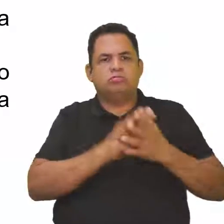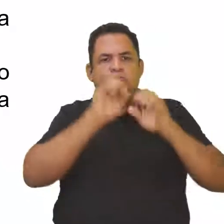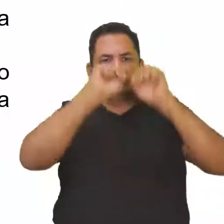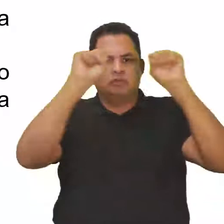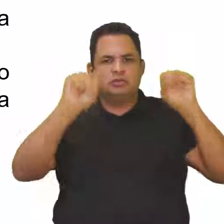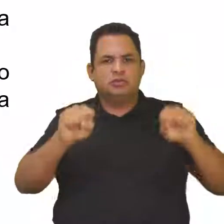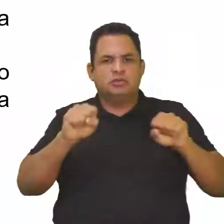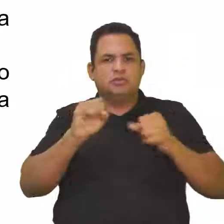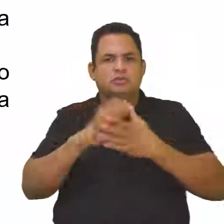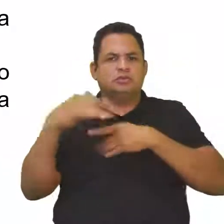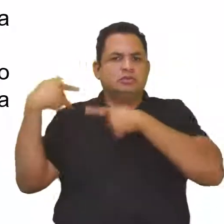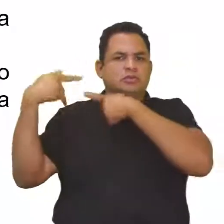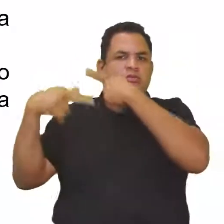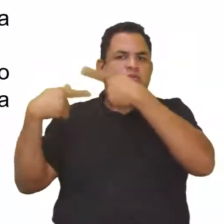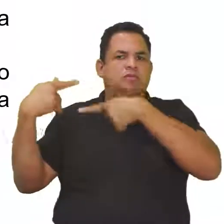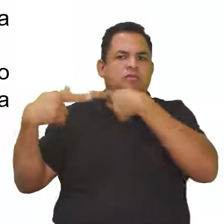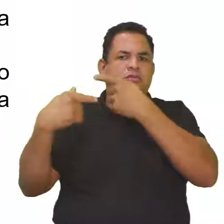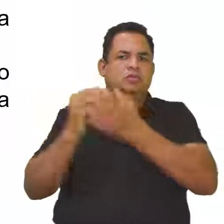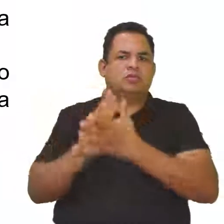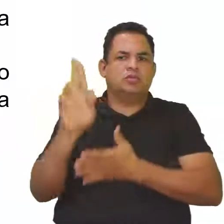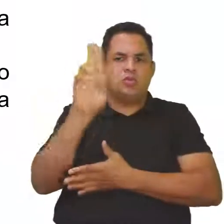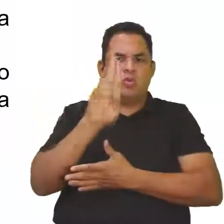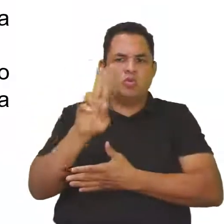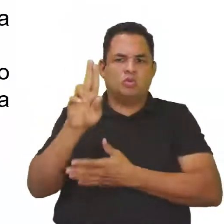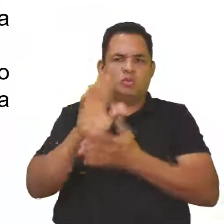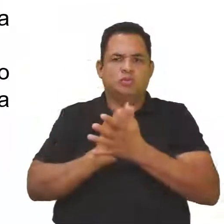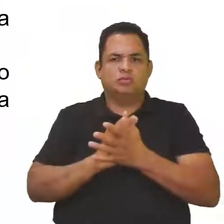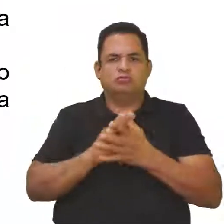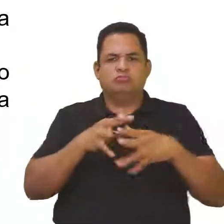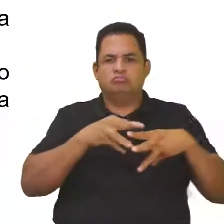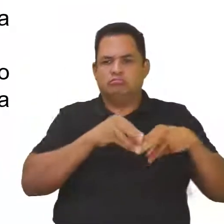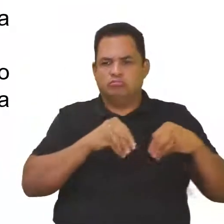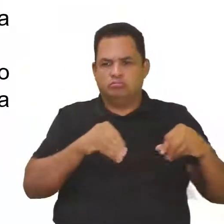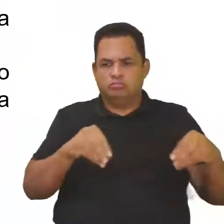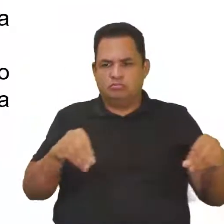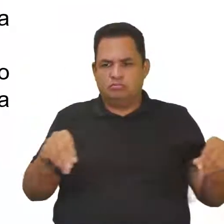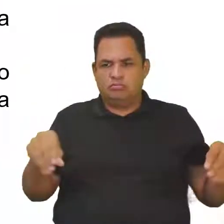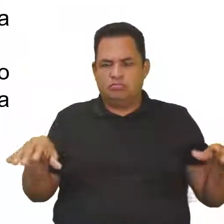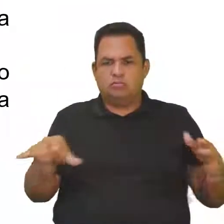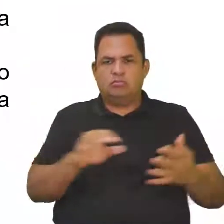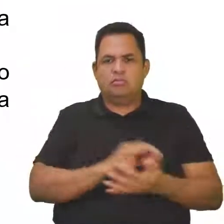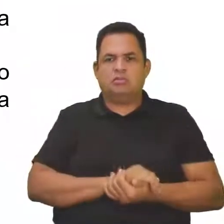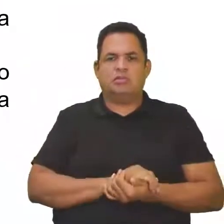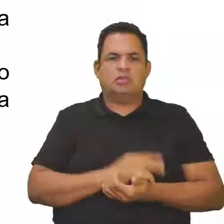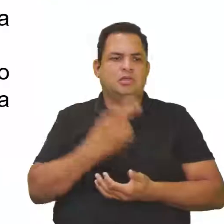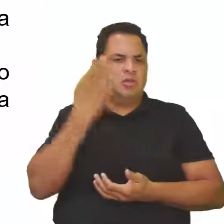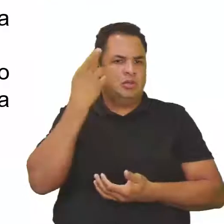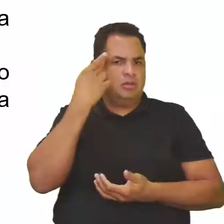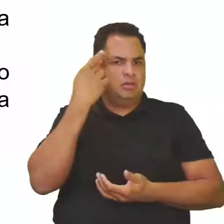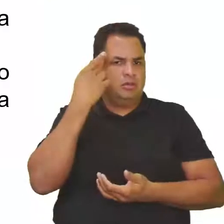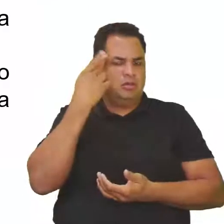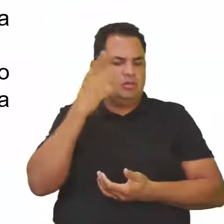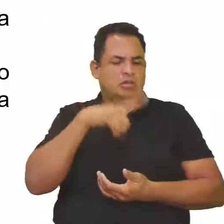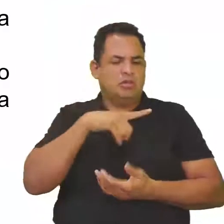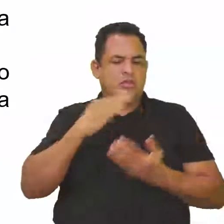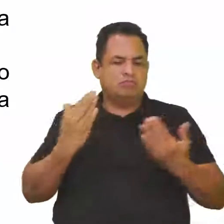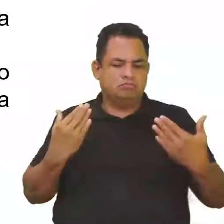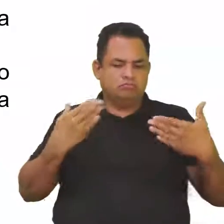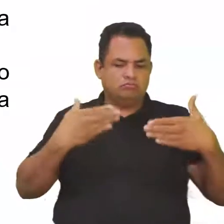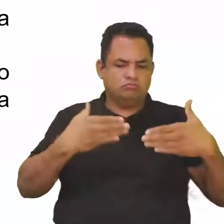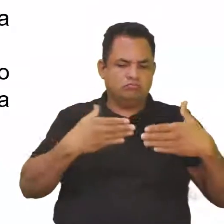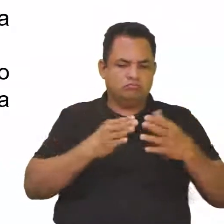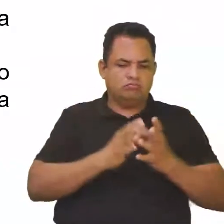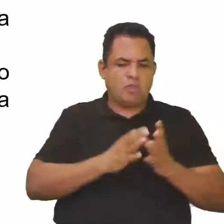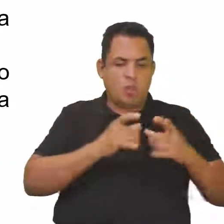tradicionais de uso da terra. Não, normalmente essas empresas elas visam os